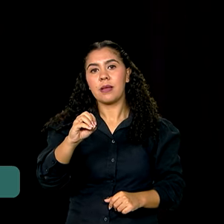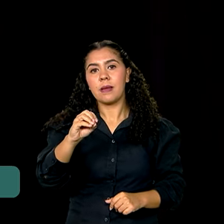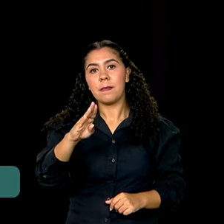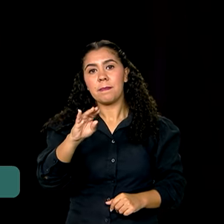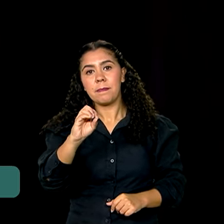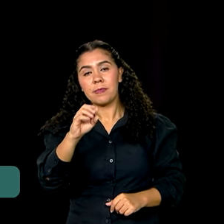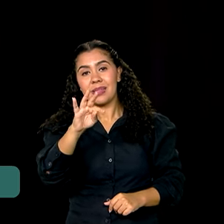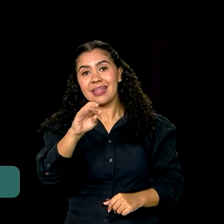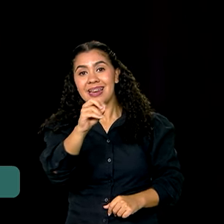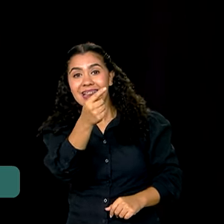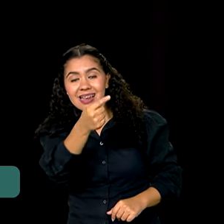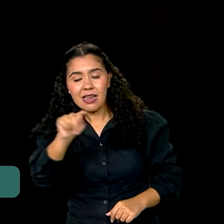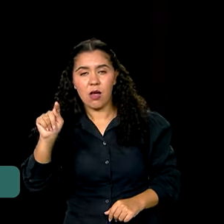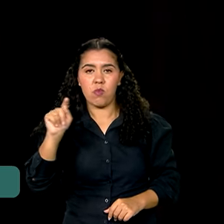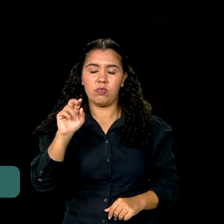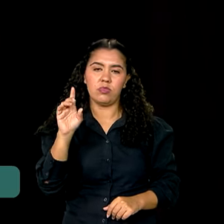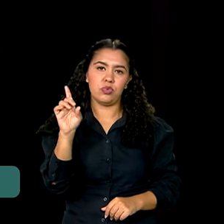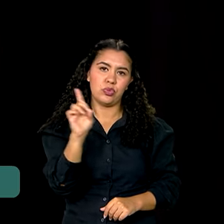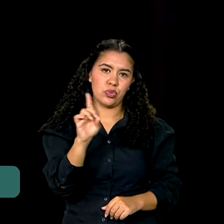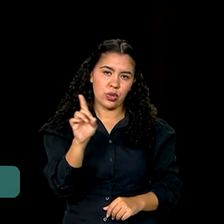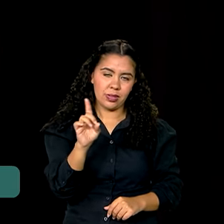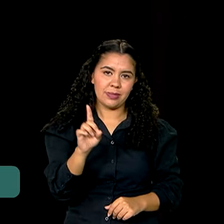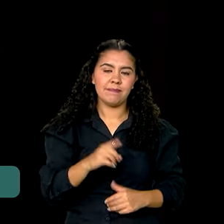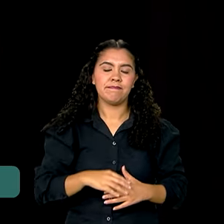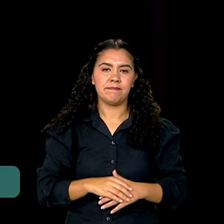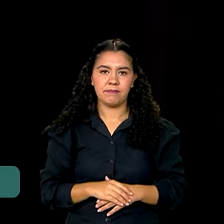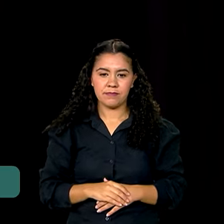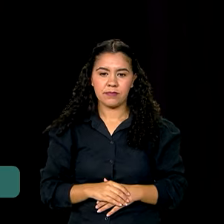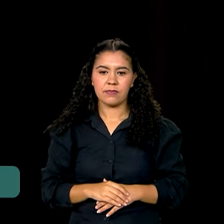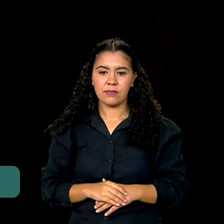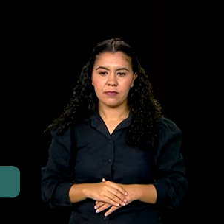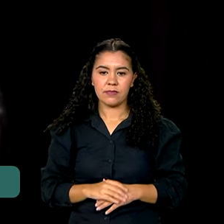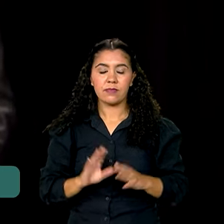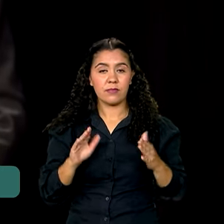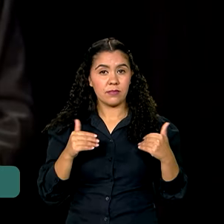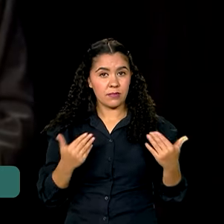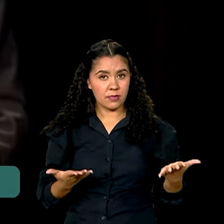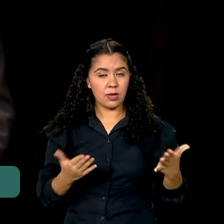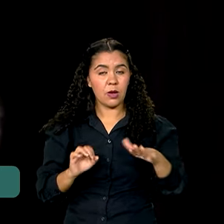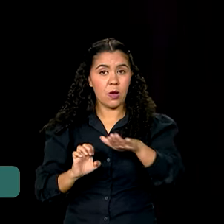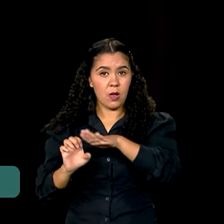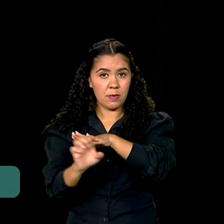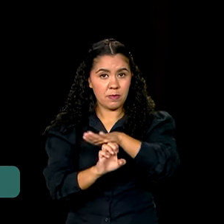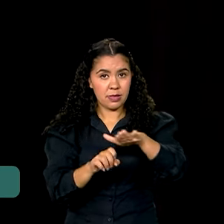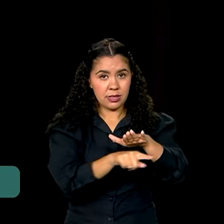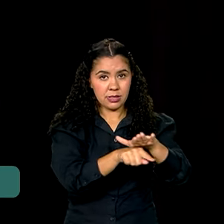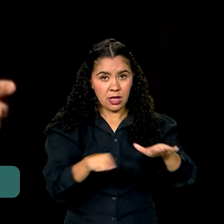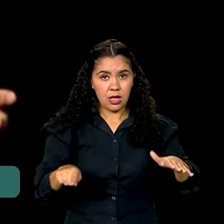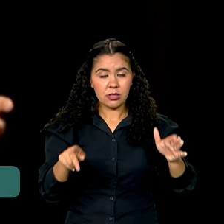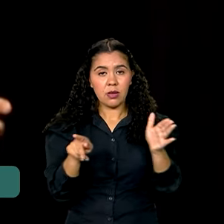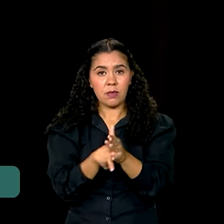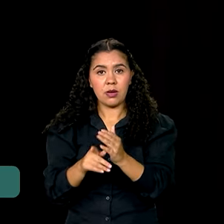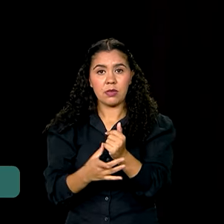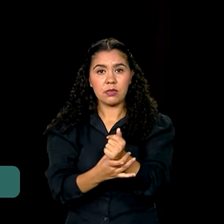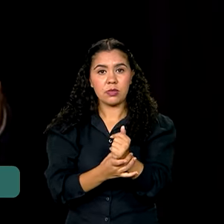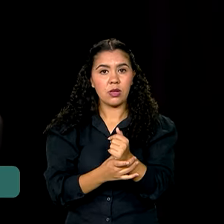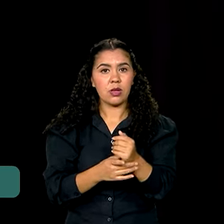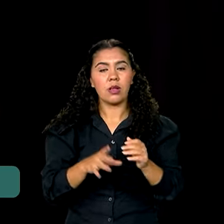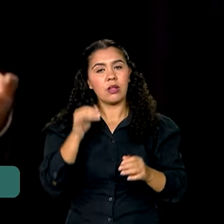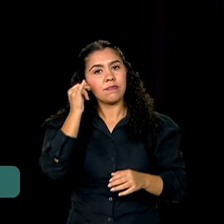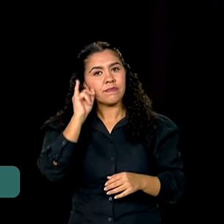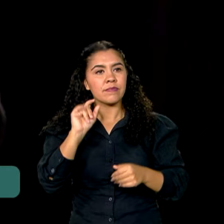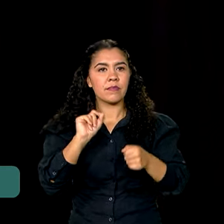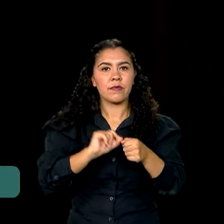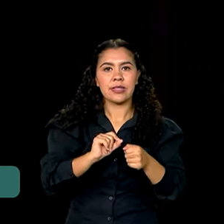3 trilhões e 470 bilhões de dólares. Hoje, as empresas de seguro já não fazem seguro de